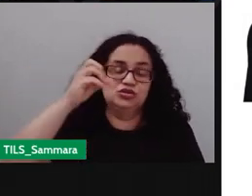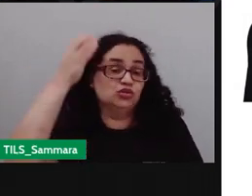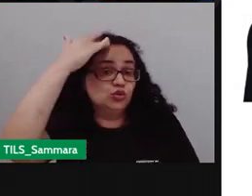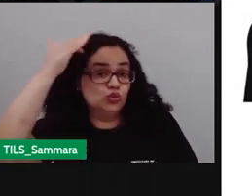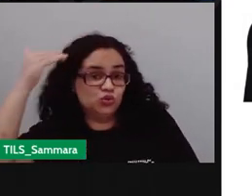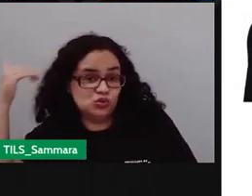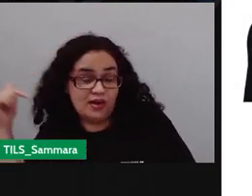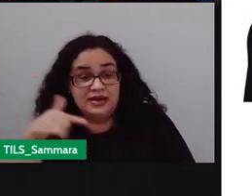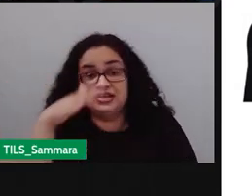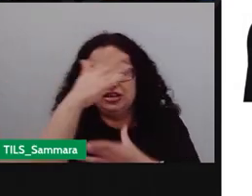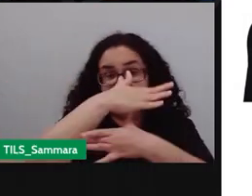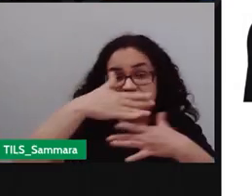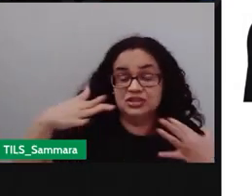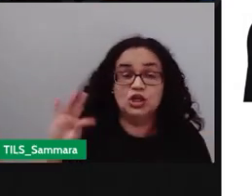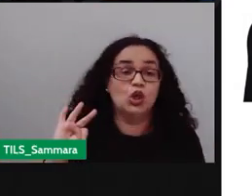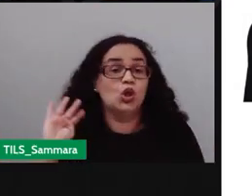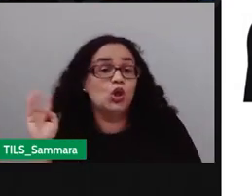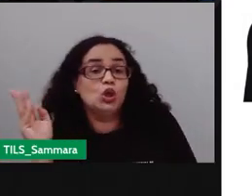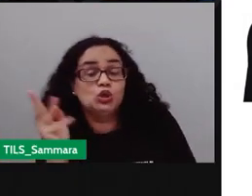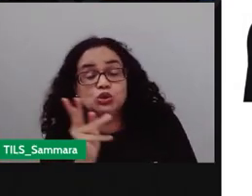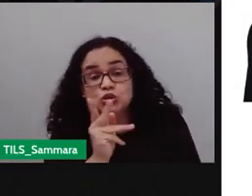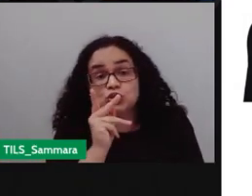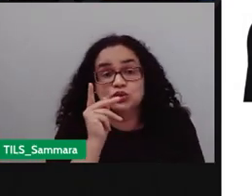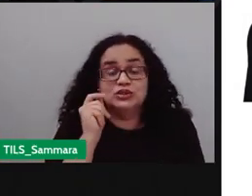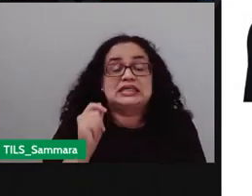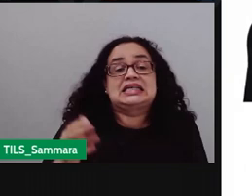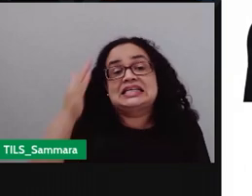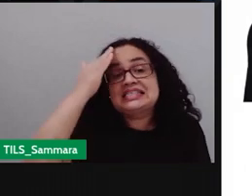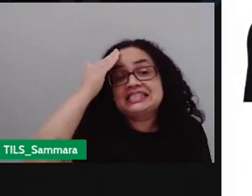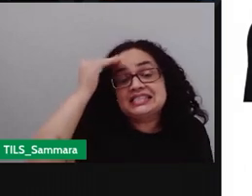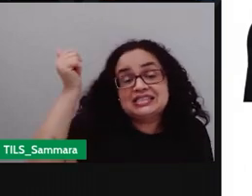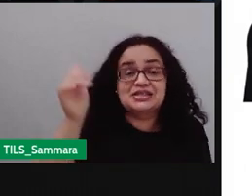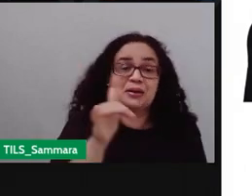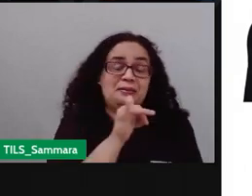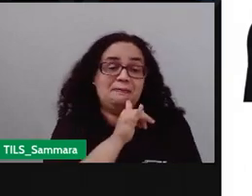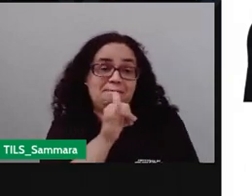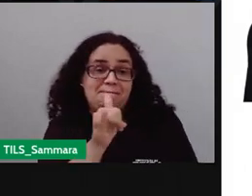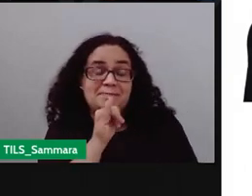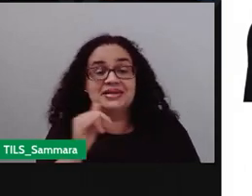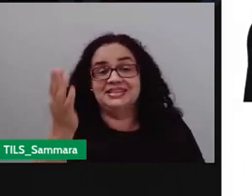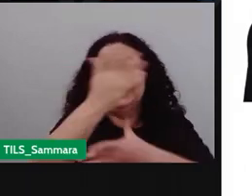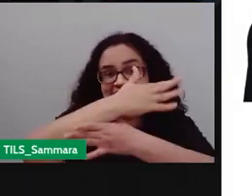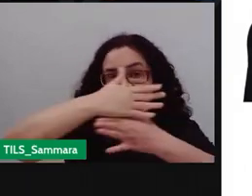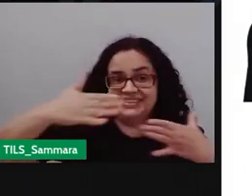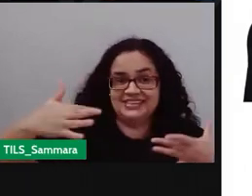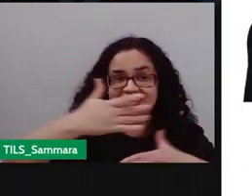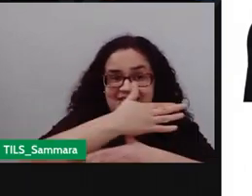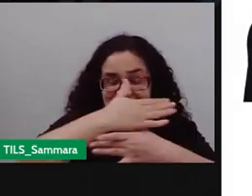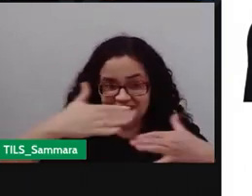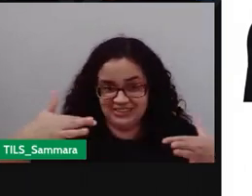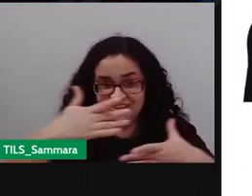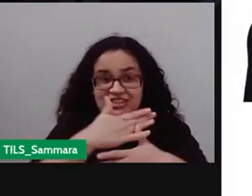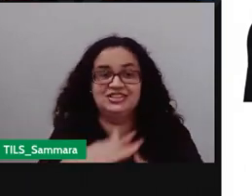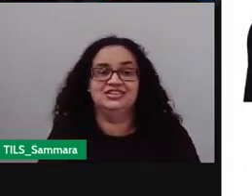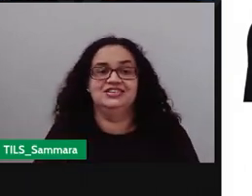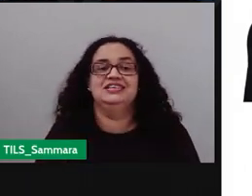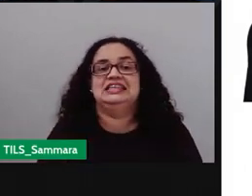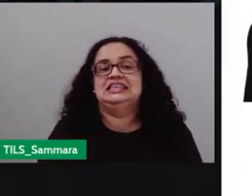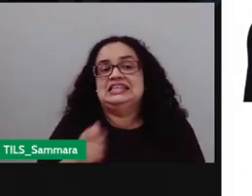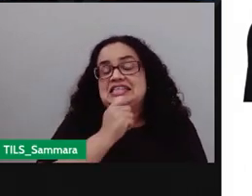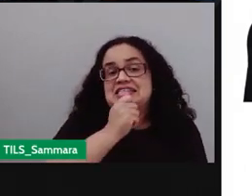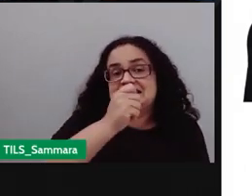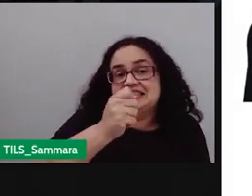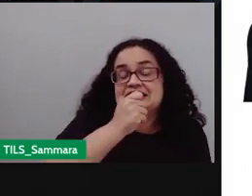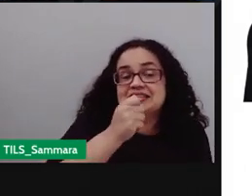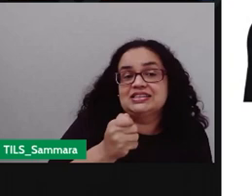sucesso aqui na cidade onde todo mundo né que quer saber de alguma informação da cidade acaba fazendo o que indo